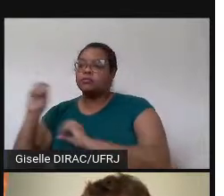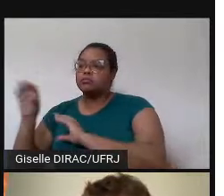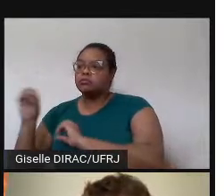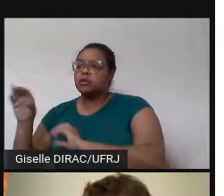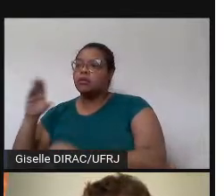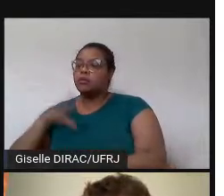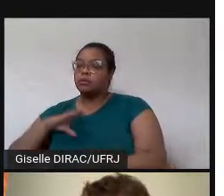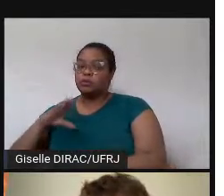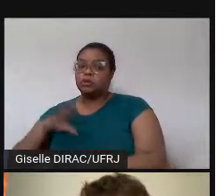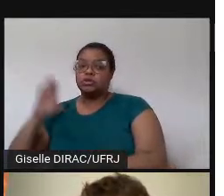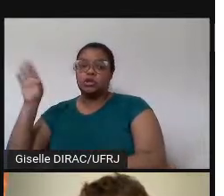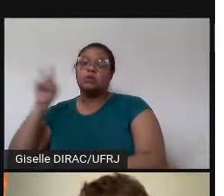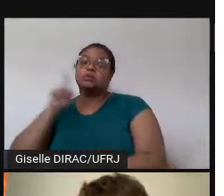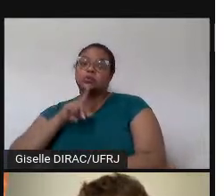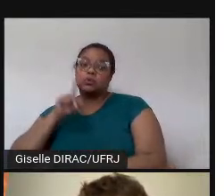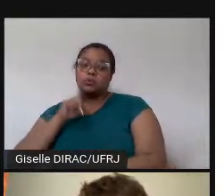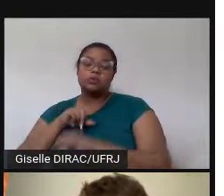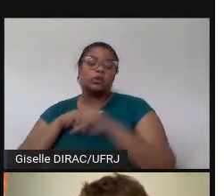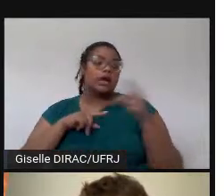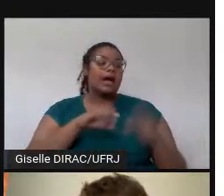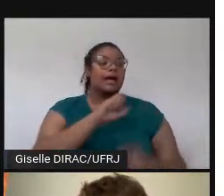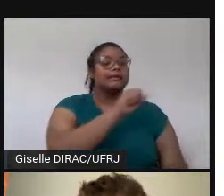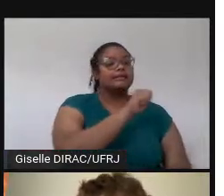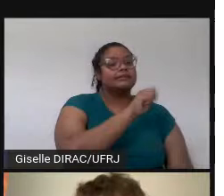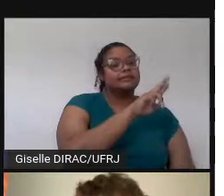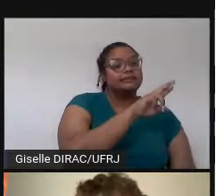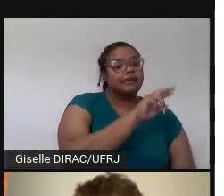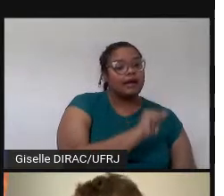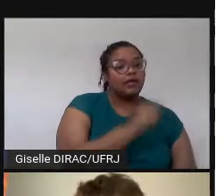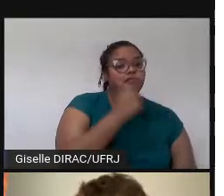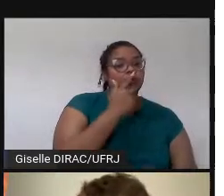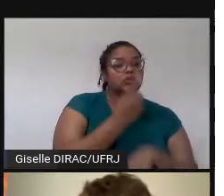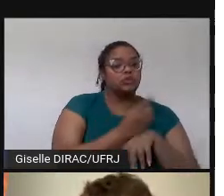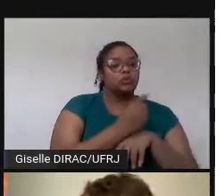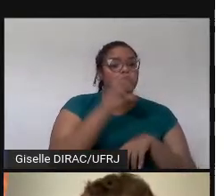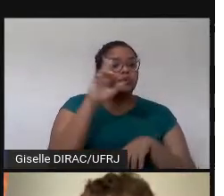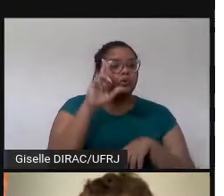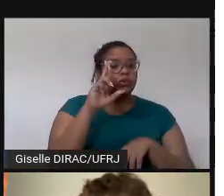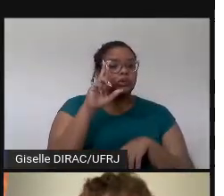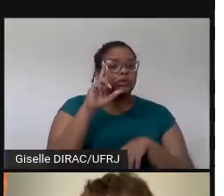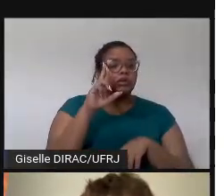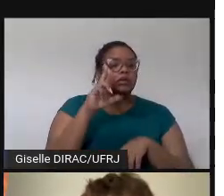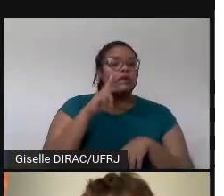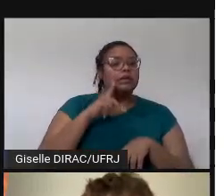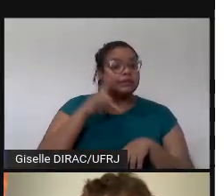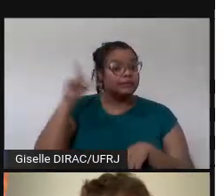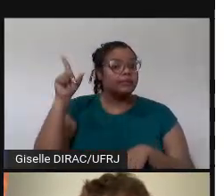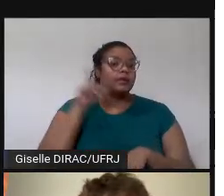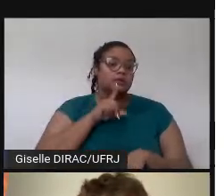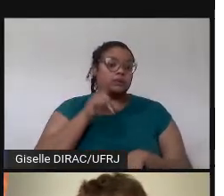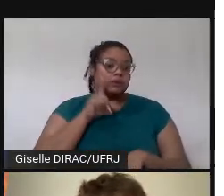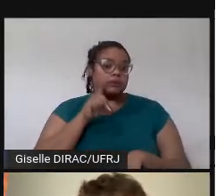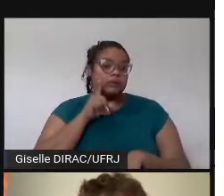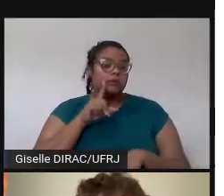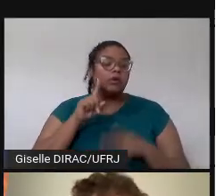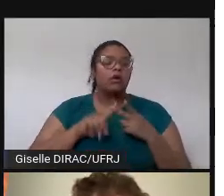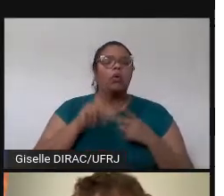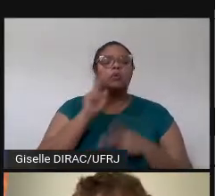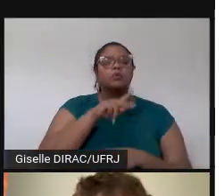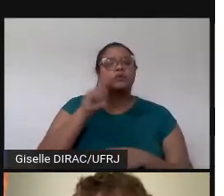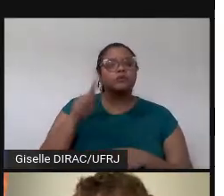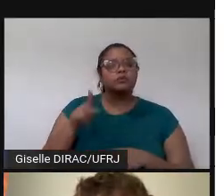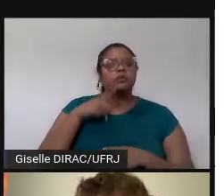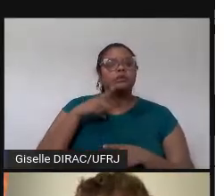fez o doutorado em sanduíche, também nos Estados Unidos. Outros professores também